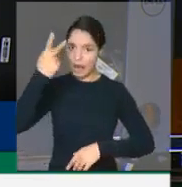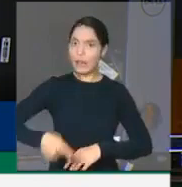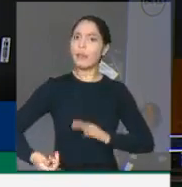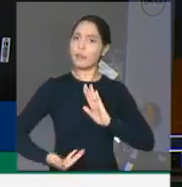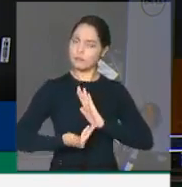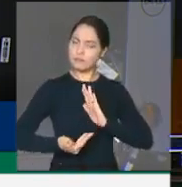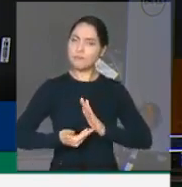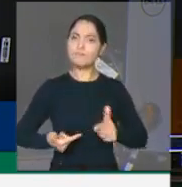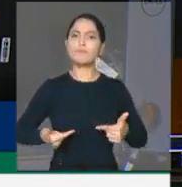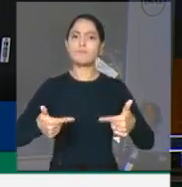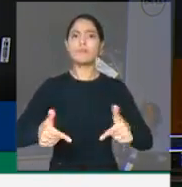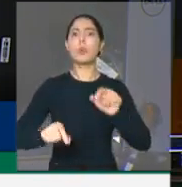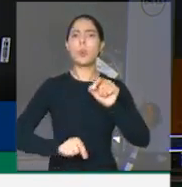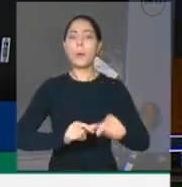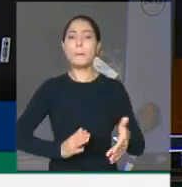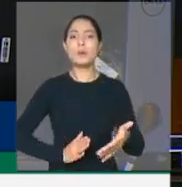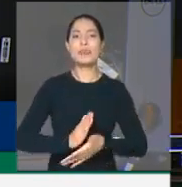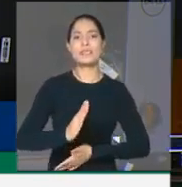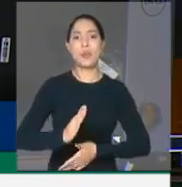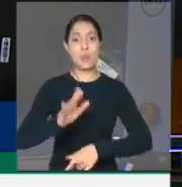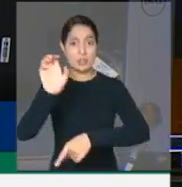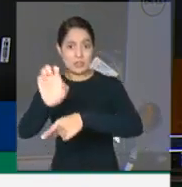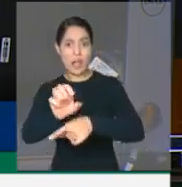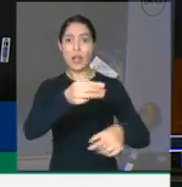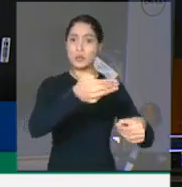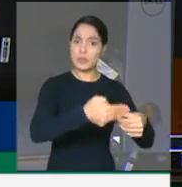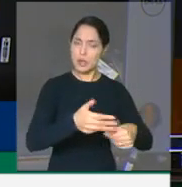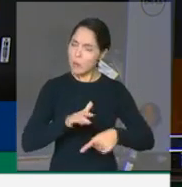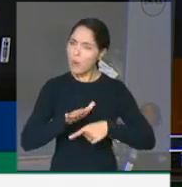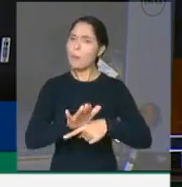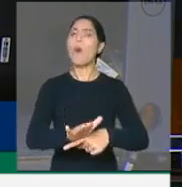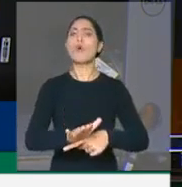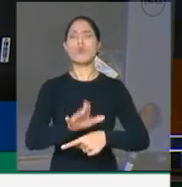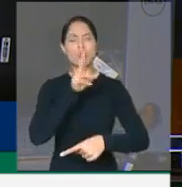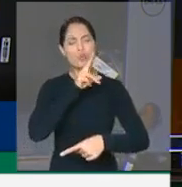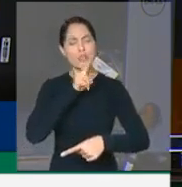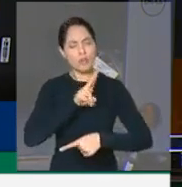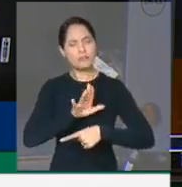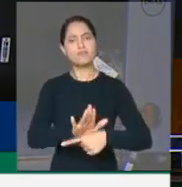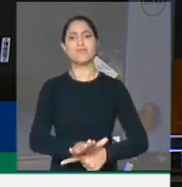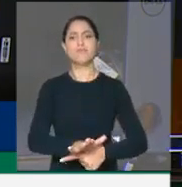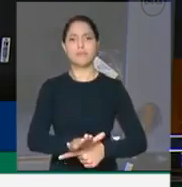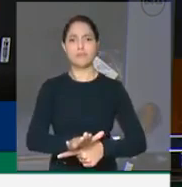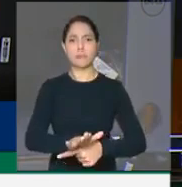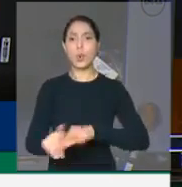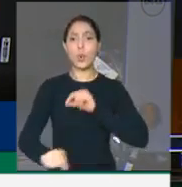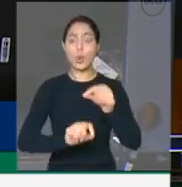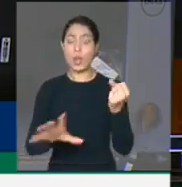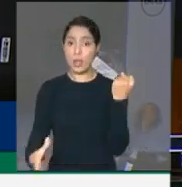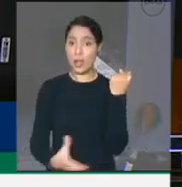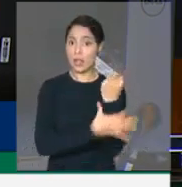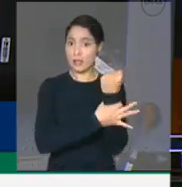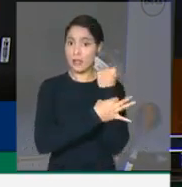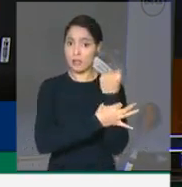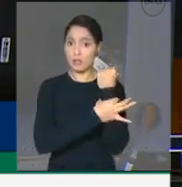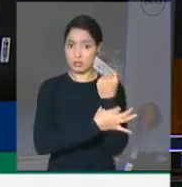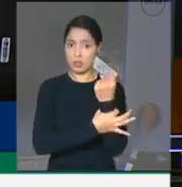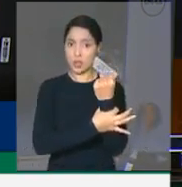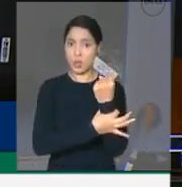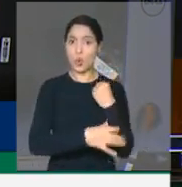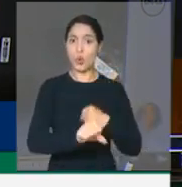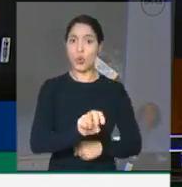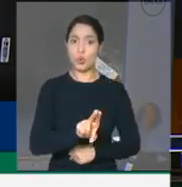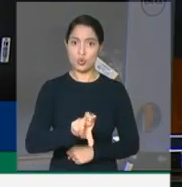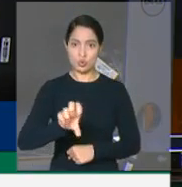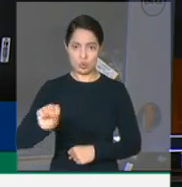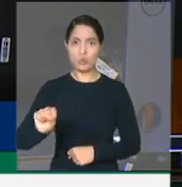socorro aos estados e municípios, garantindo a estabilidade das receitas dos entes federados e o atendimento emergencial ao Sistema Único de